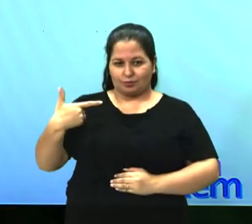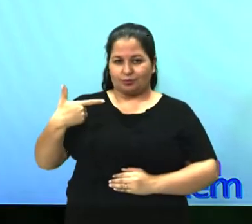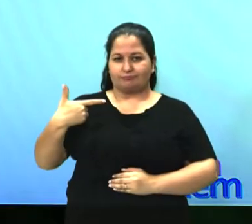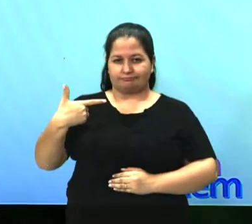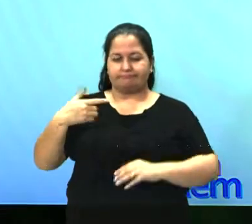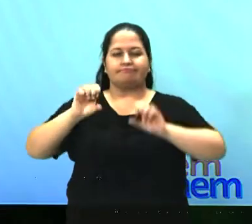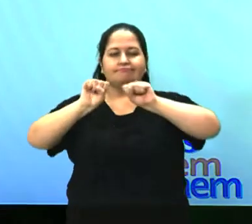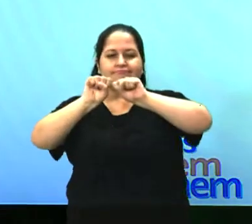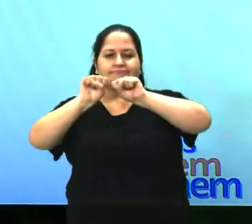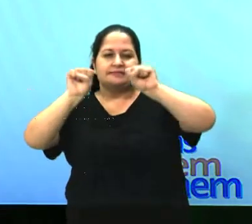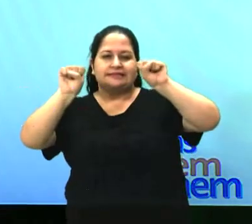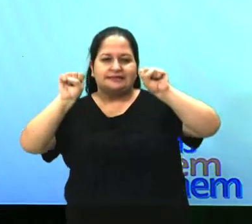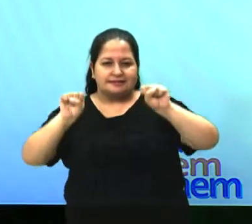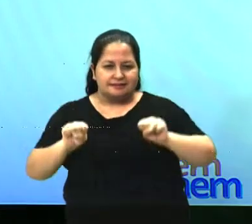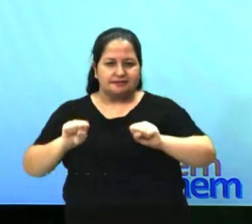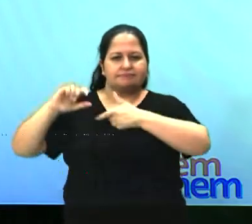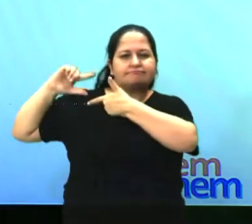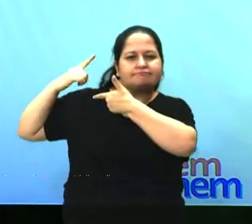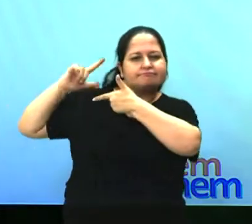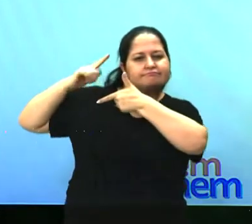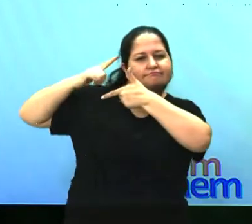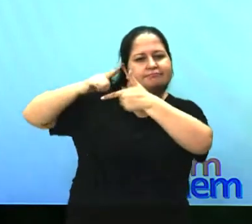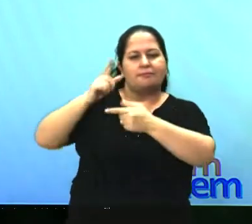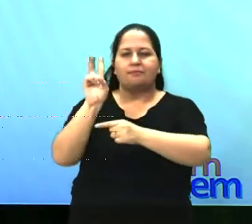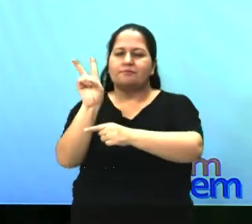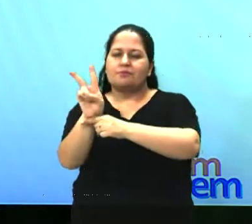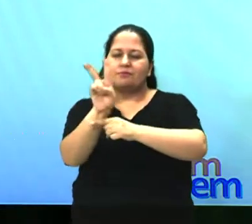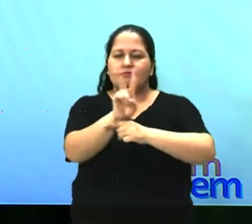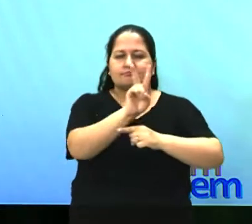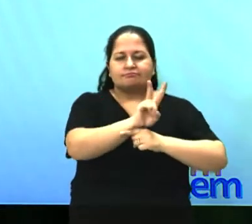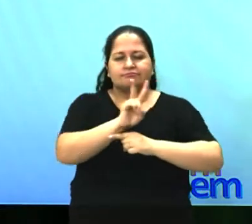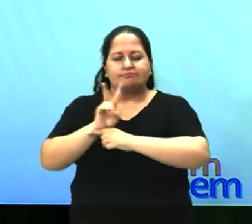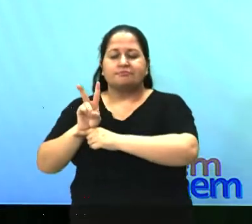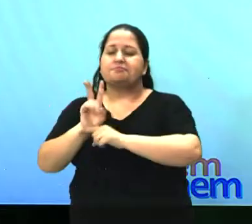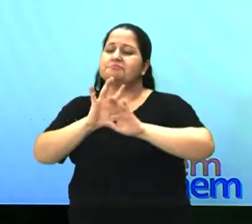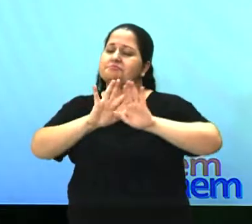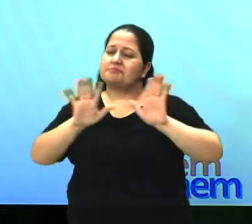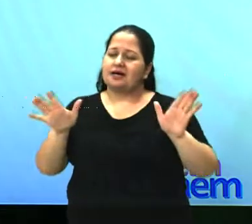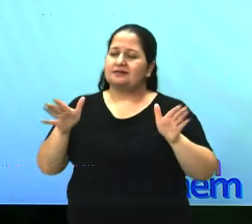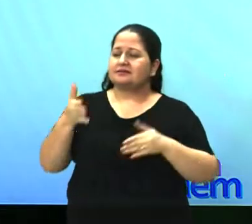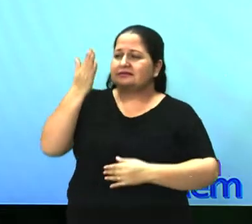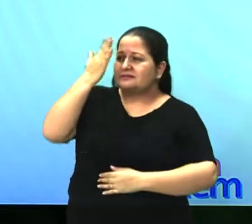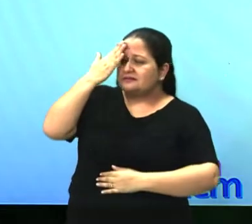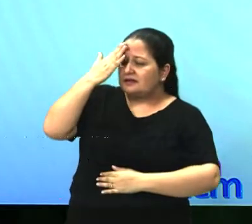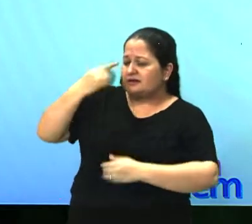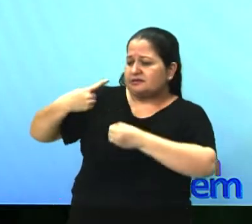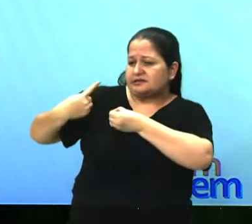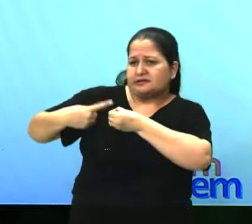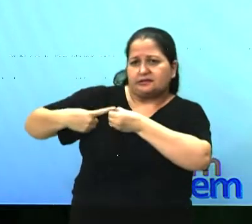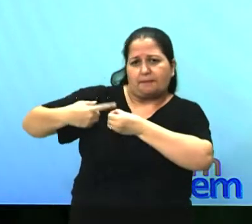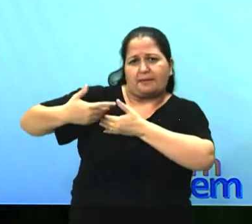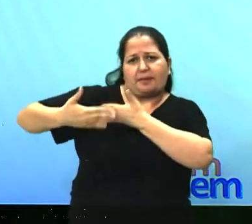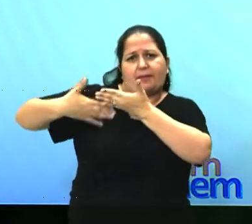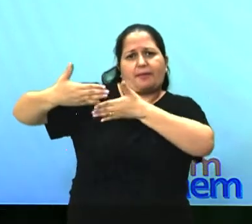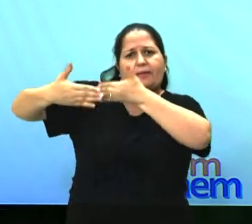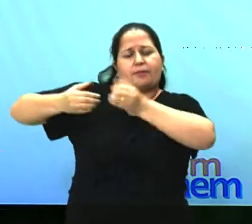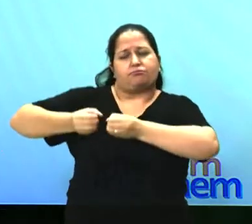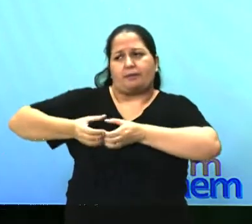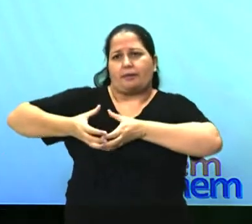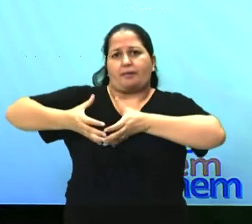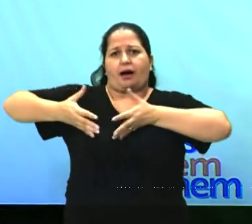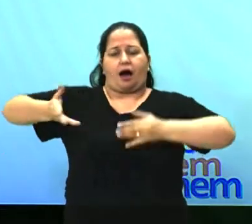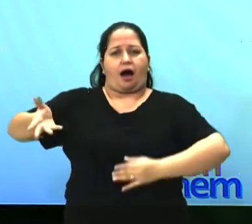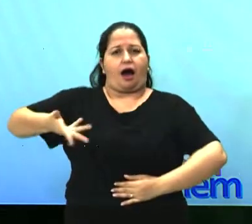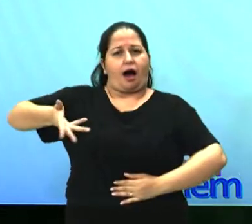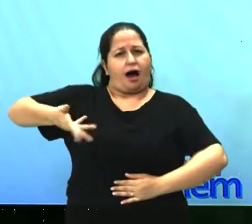de proteção se mostram cada vez menos eficientes diante do processo acelerado de urbanização e transformação de nossa